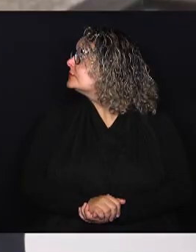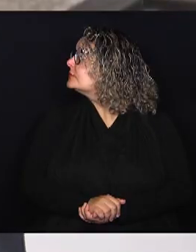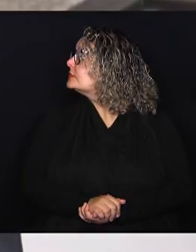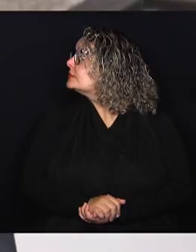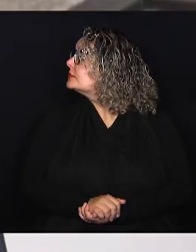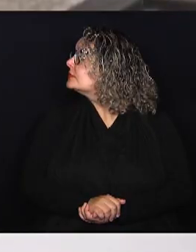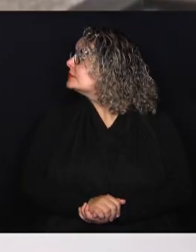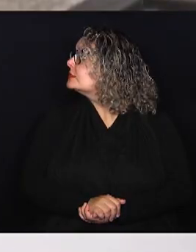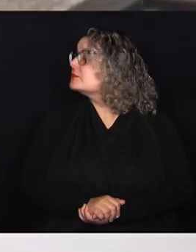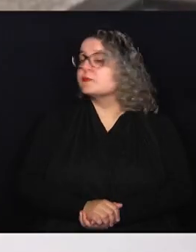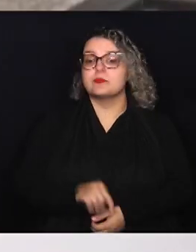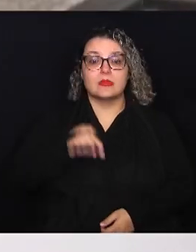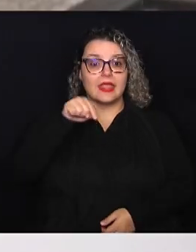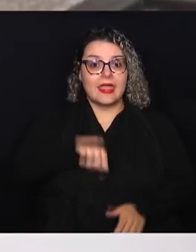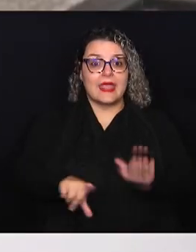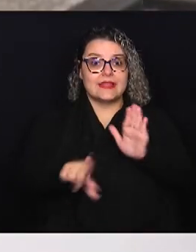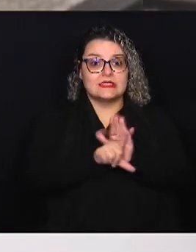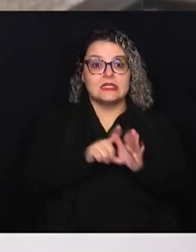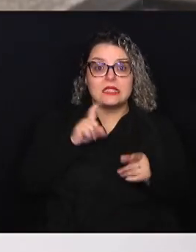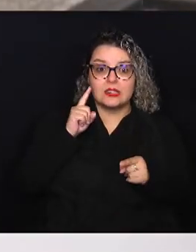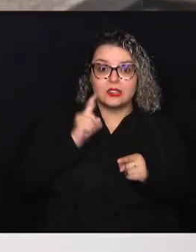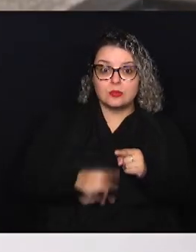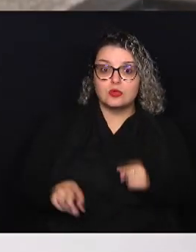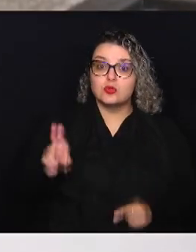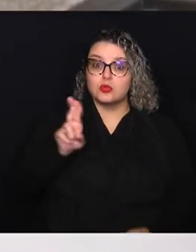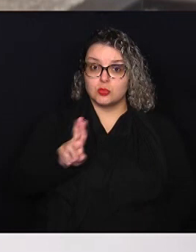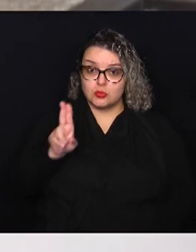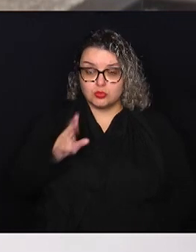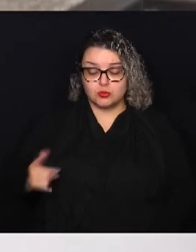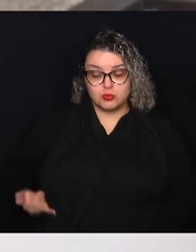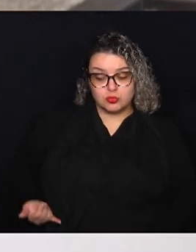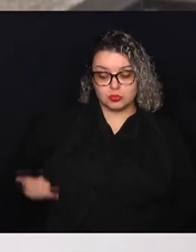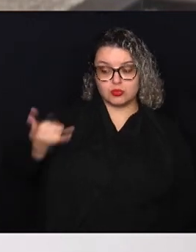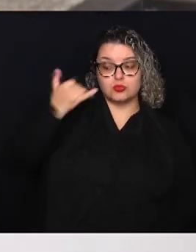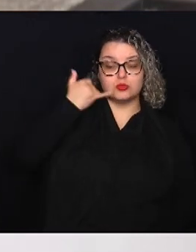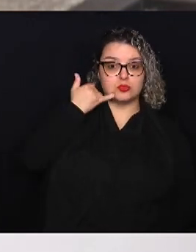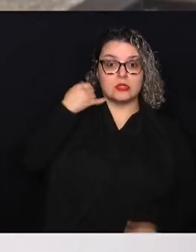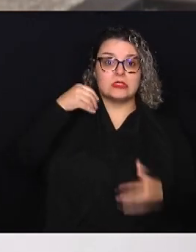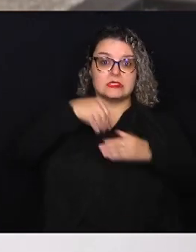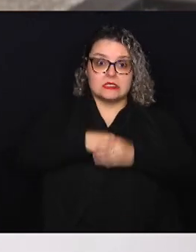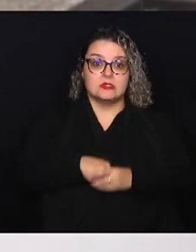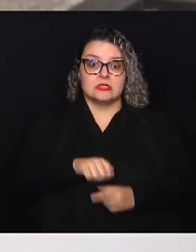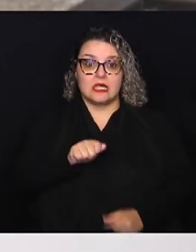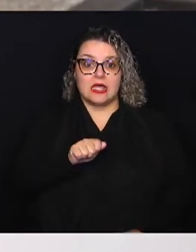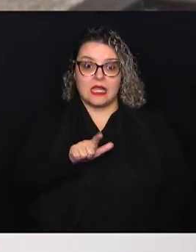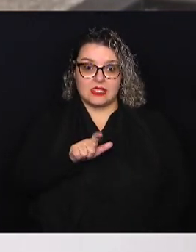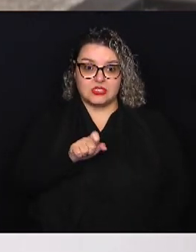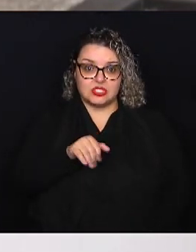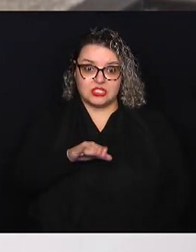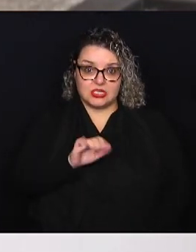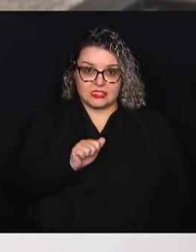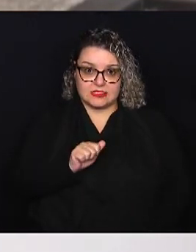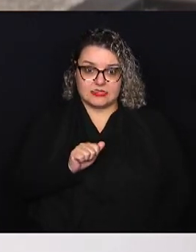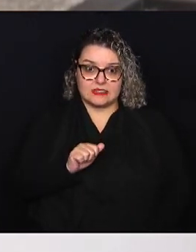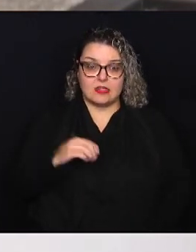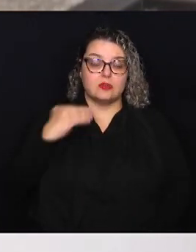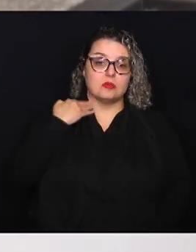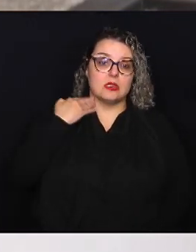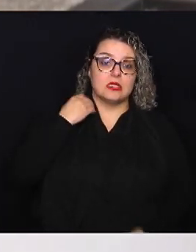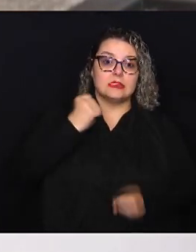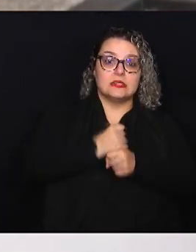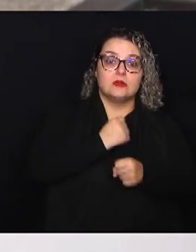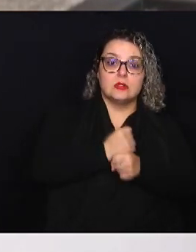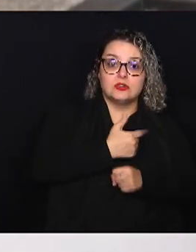Esta lei que proibia a utilização dos celulares nas agências bancárias é uma lei de 2010. E nós